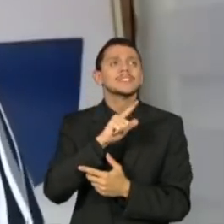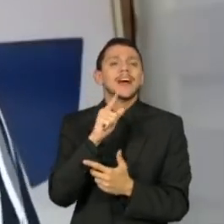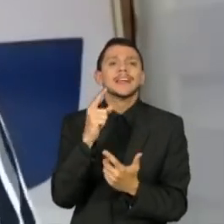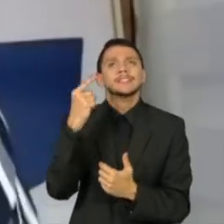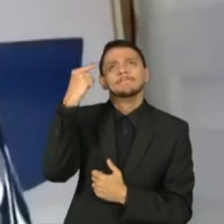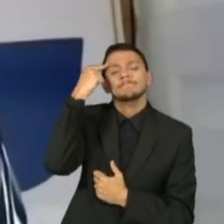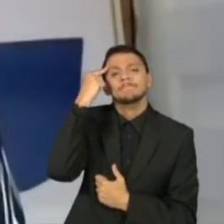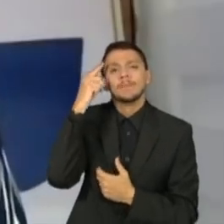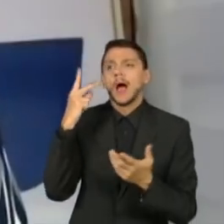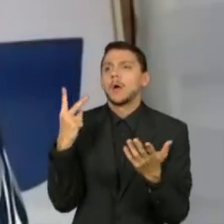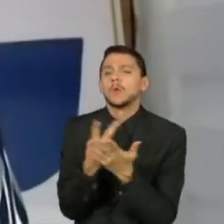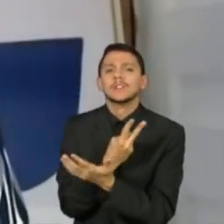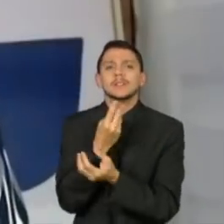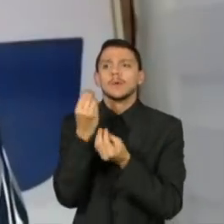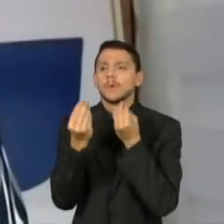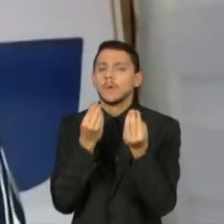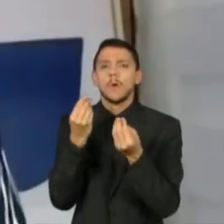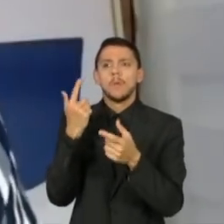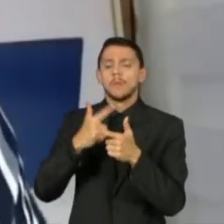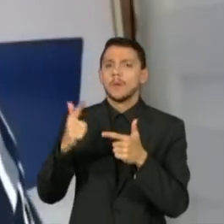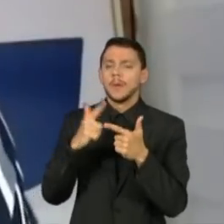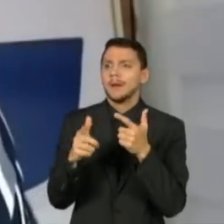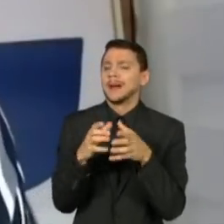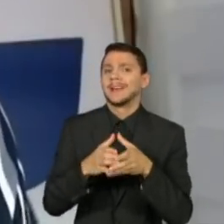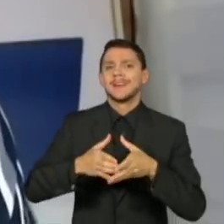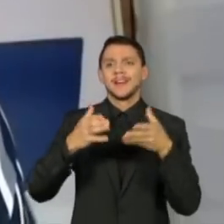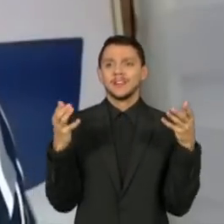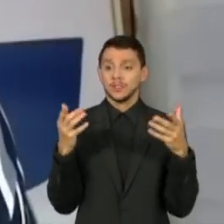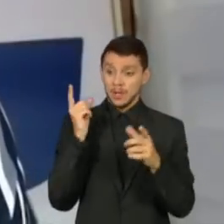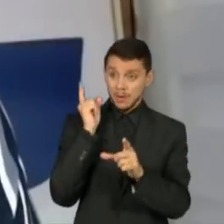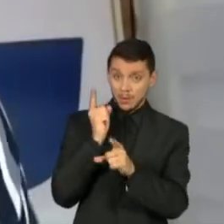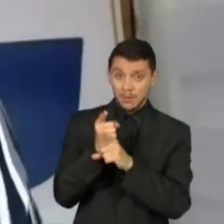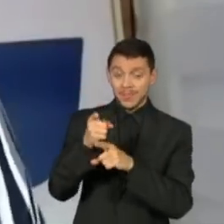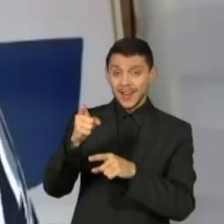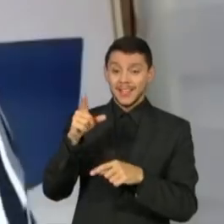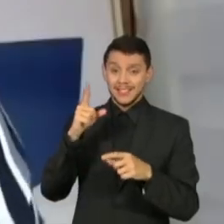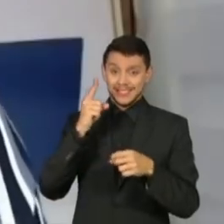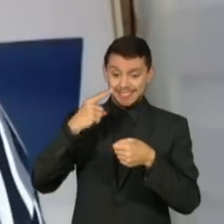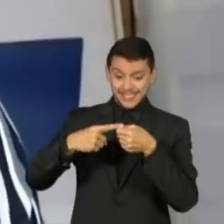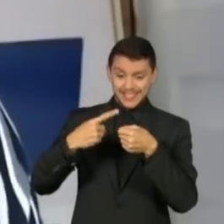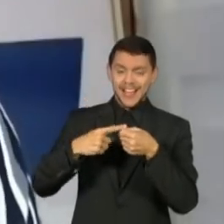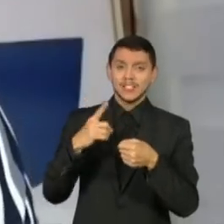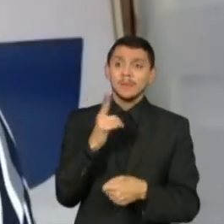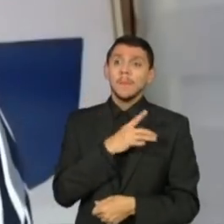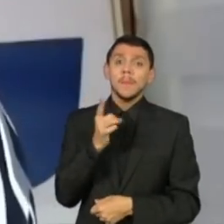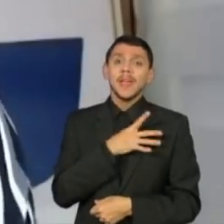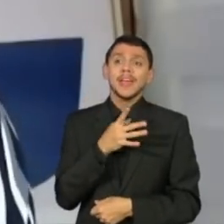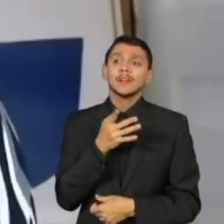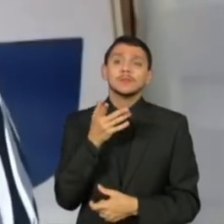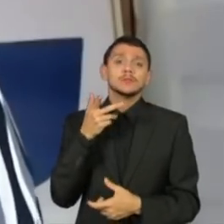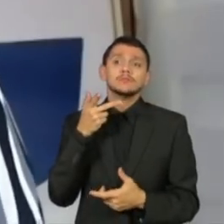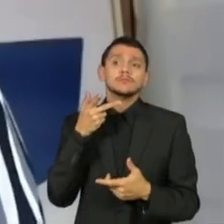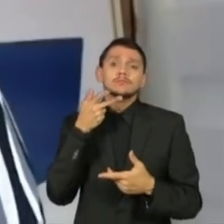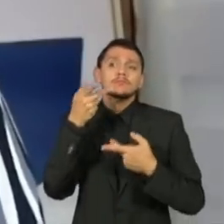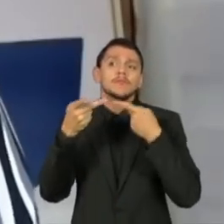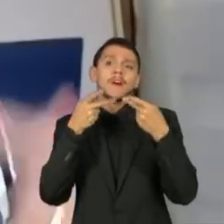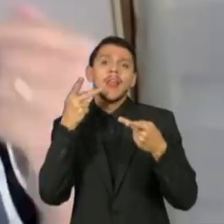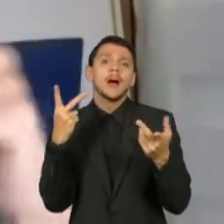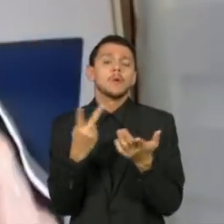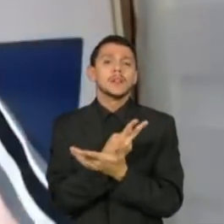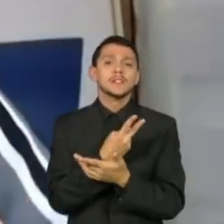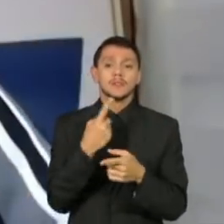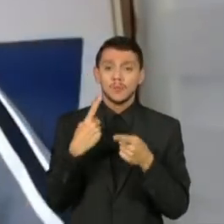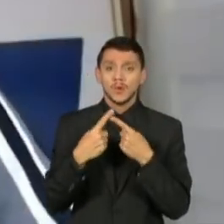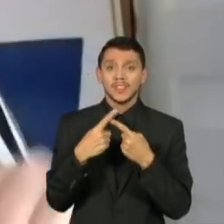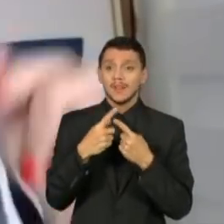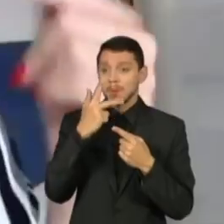inseridos. E mais do que isso, encontrei uma cidade com medo, medo de falar, porque do dia para a noite, essas pessoas passaram, que